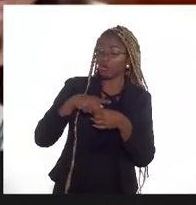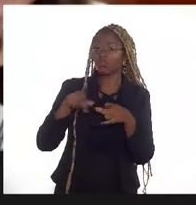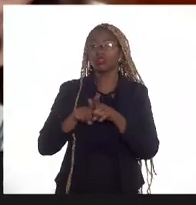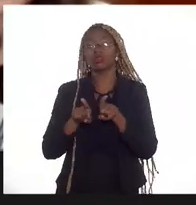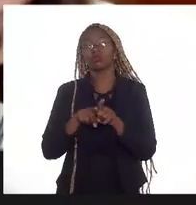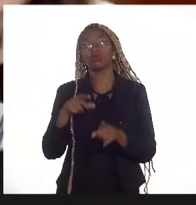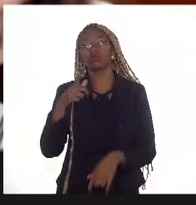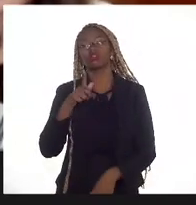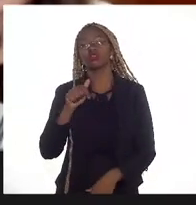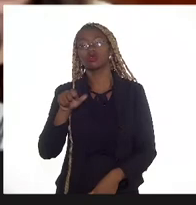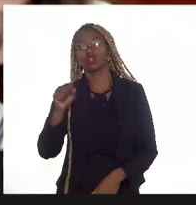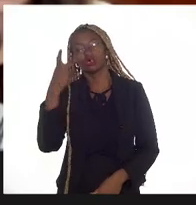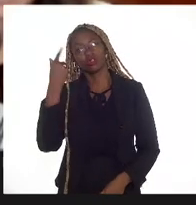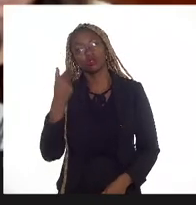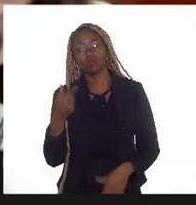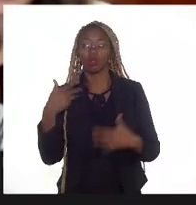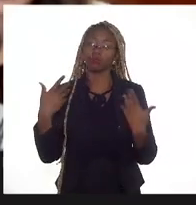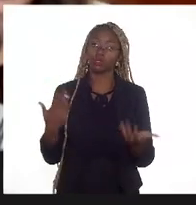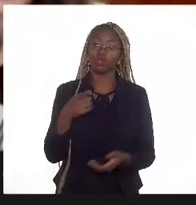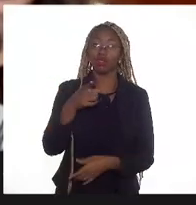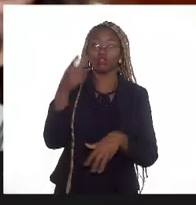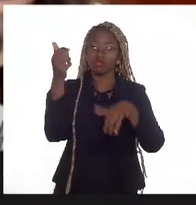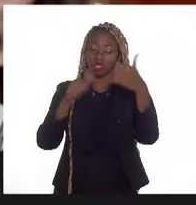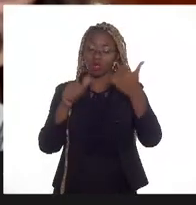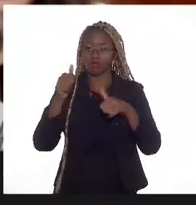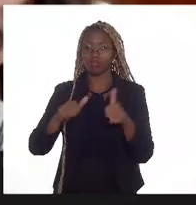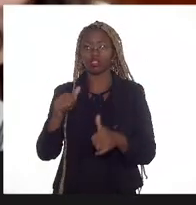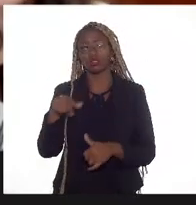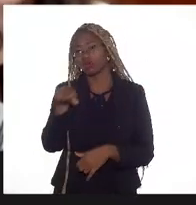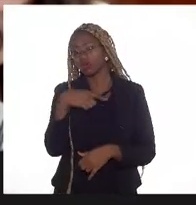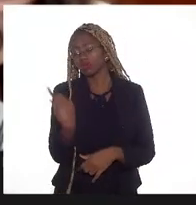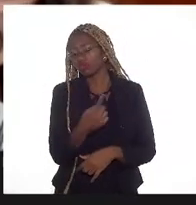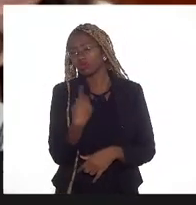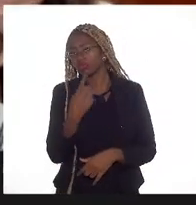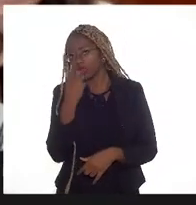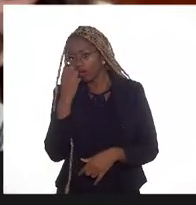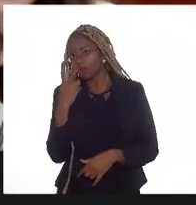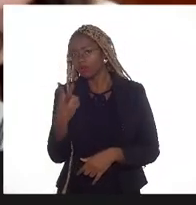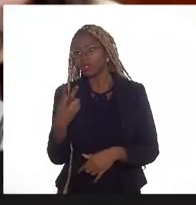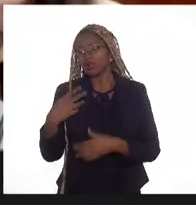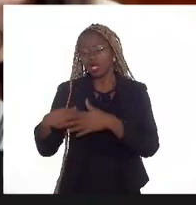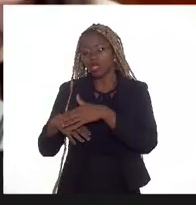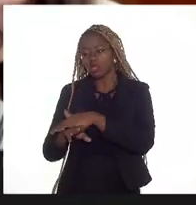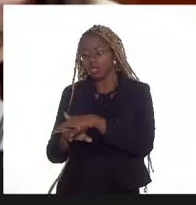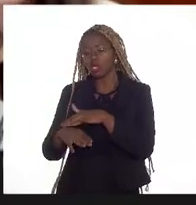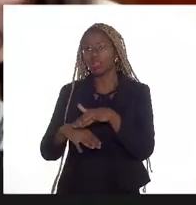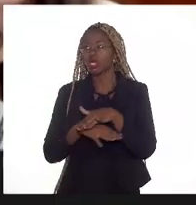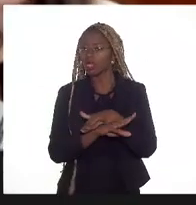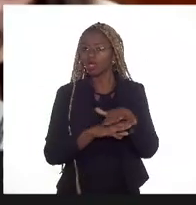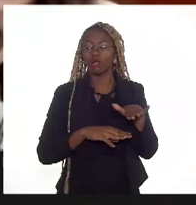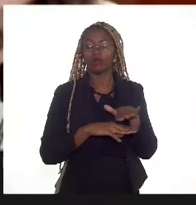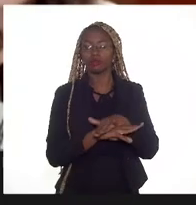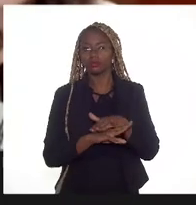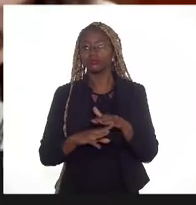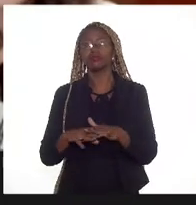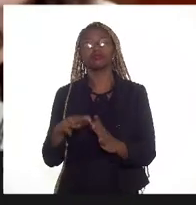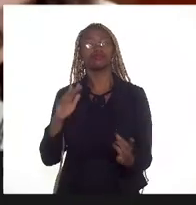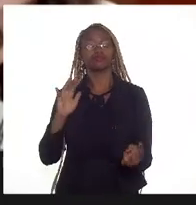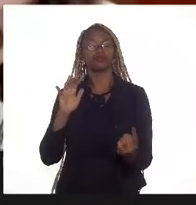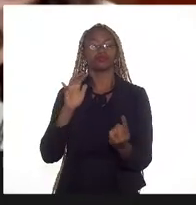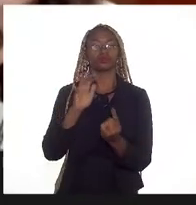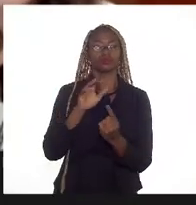gás natural. Então, é nessa análise que a gente avalia essa questão do reservatório, da influência